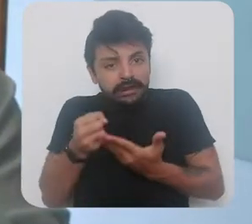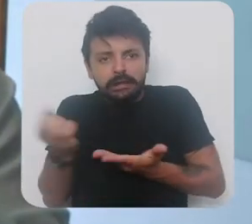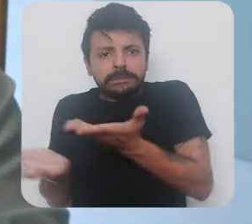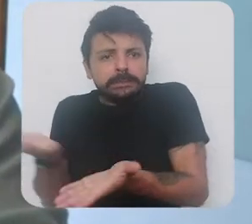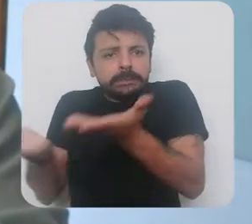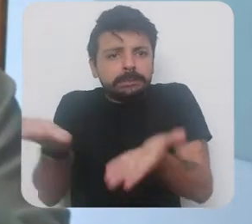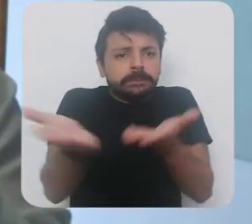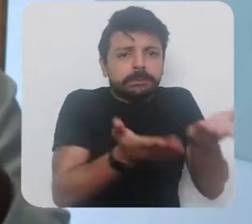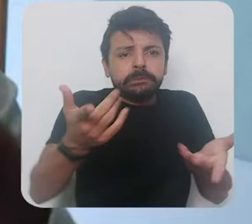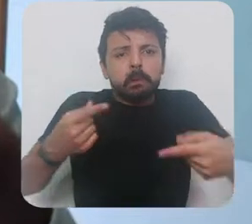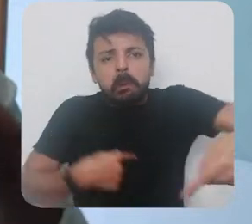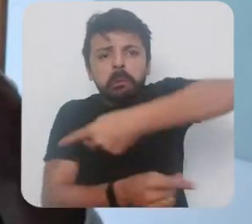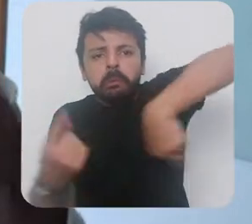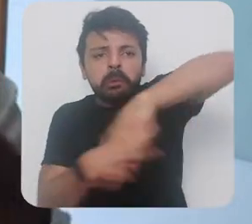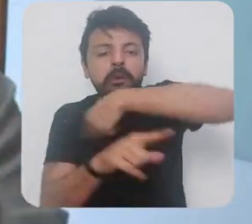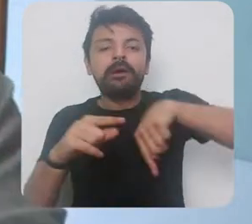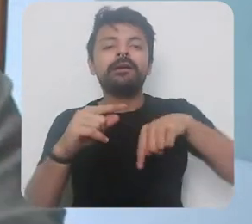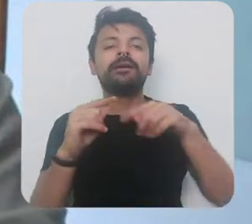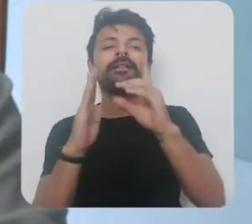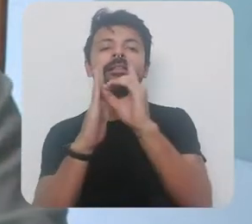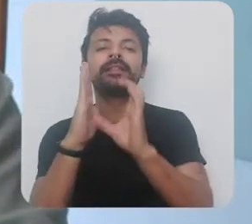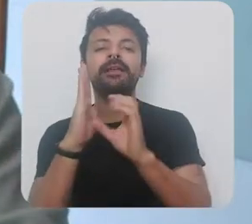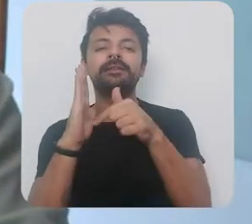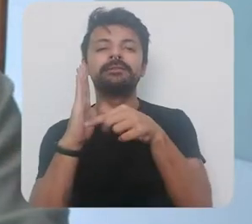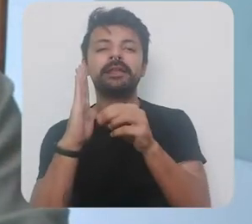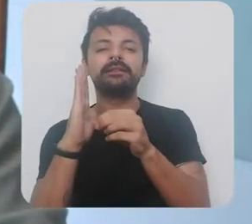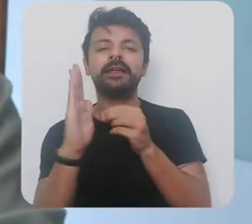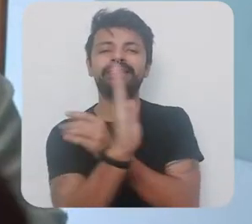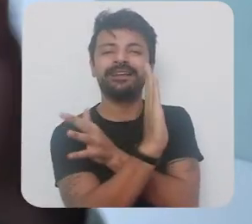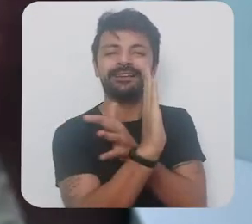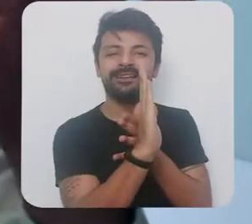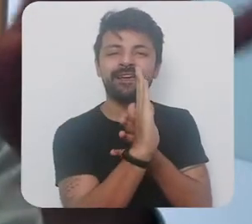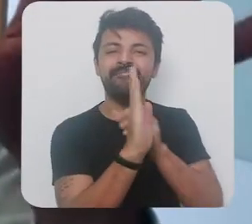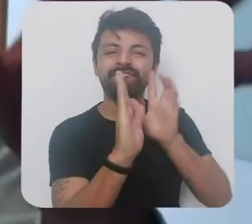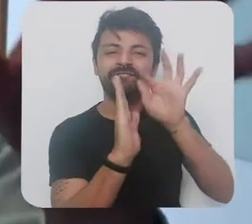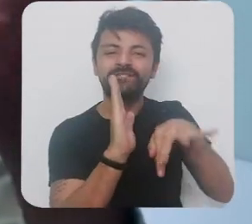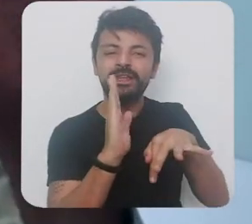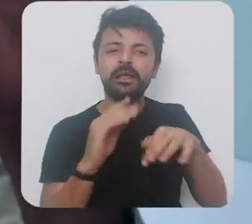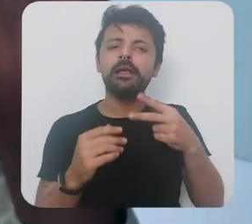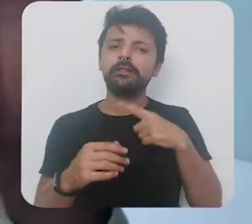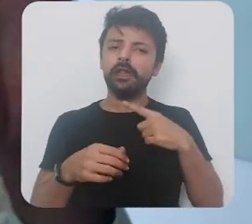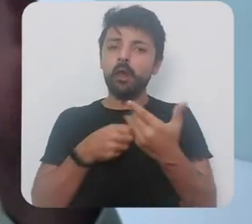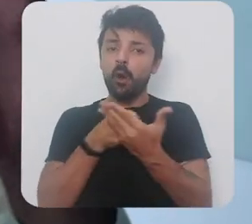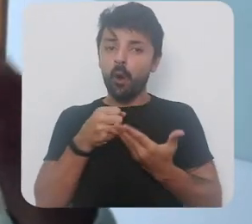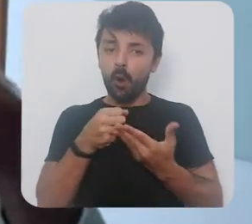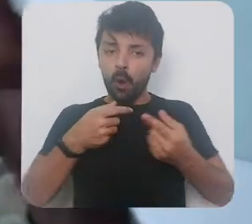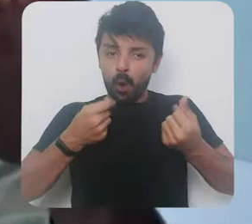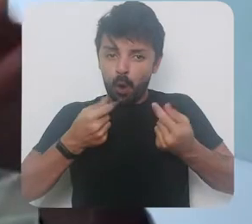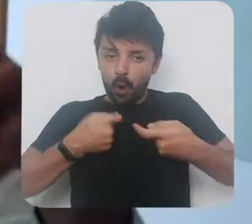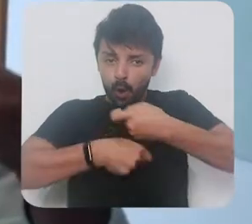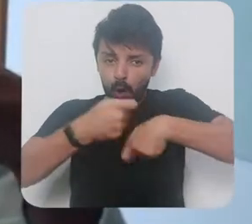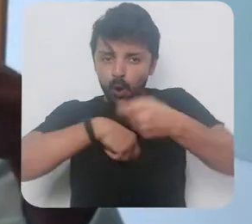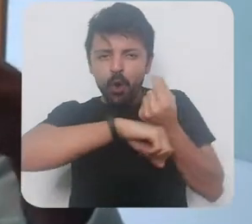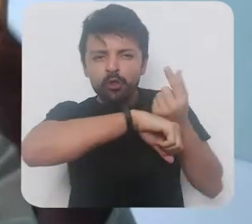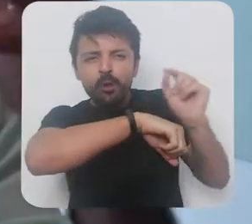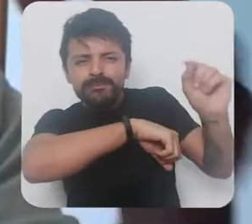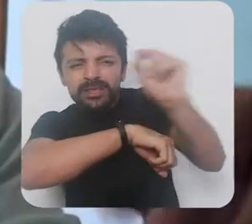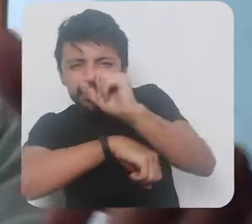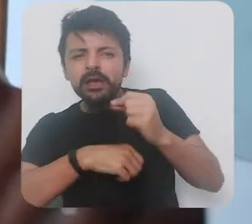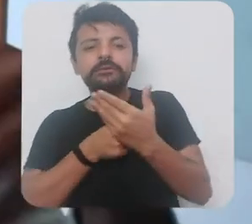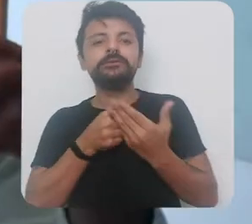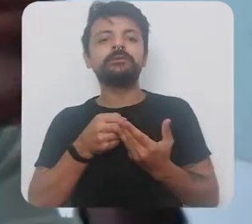quando termina esse processo lá pelo final da década de 70 a gente já tem economias em que o Estado representa 35